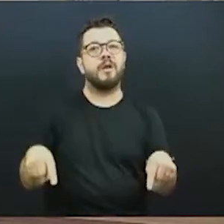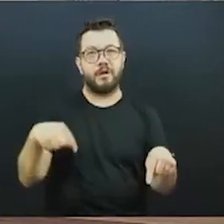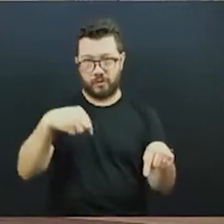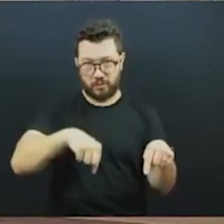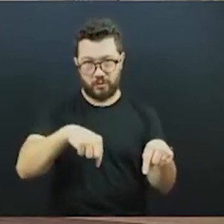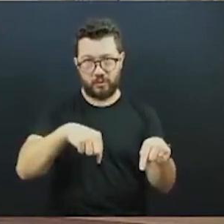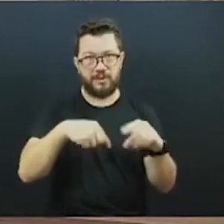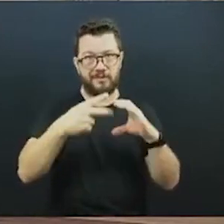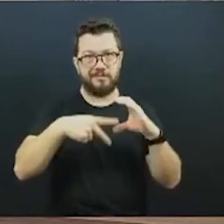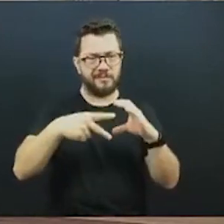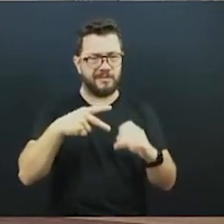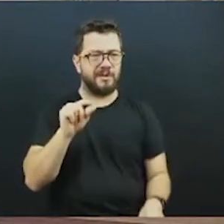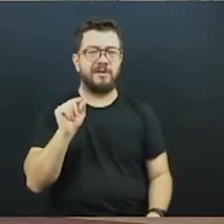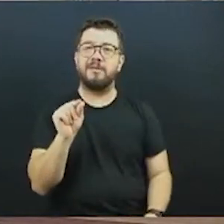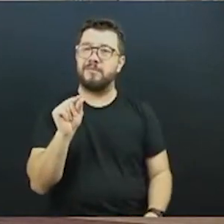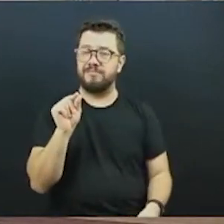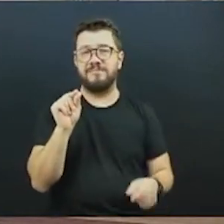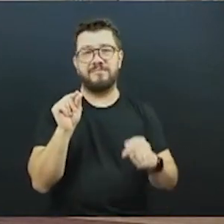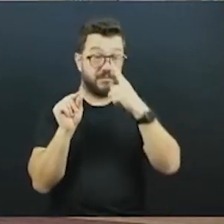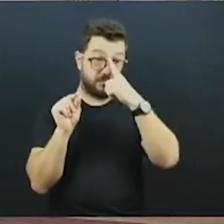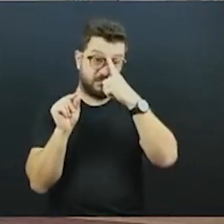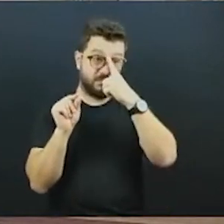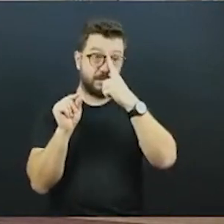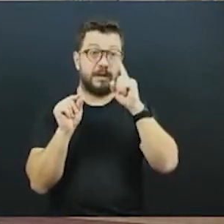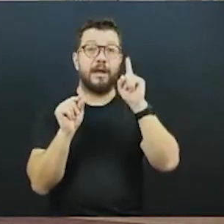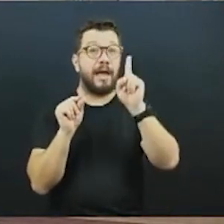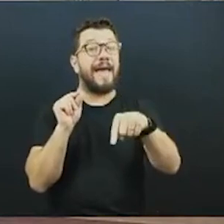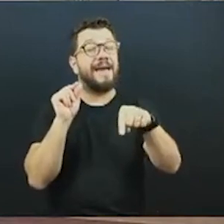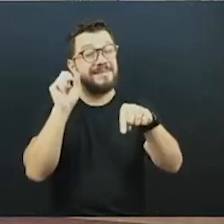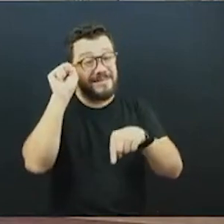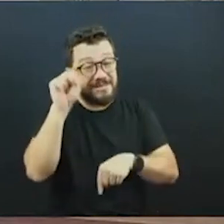E eu posso dizer para o senhor que é ineficiente. Sim.